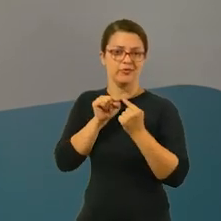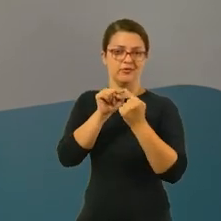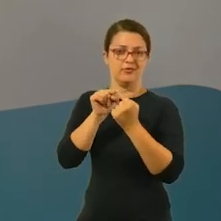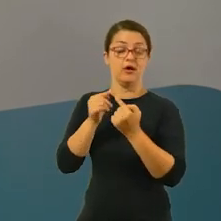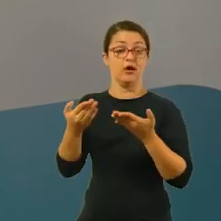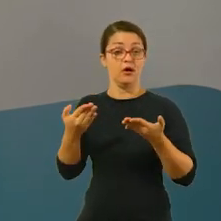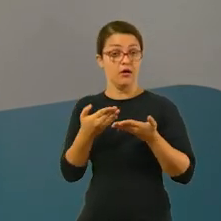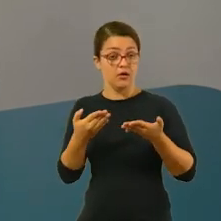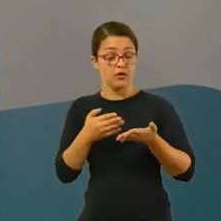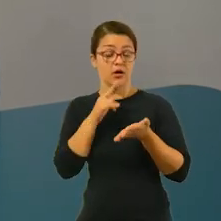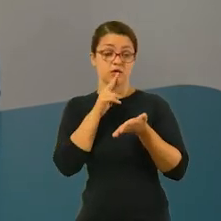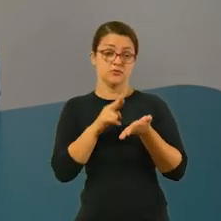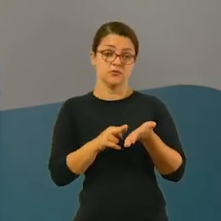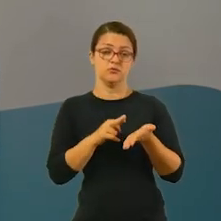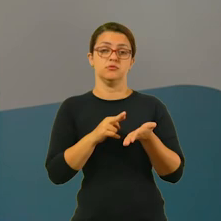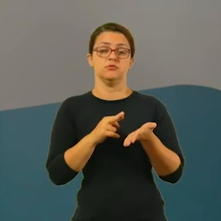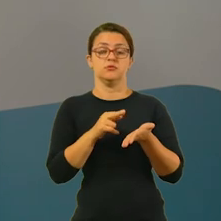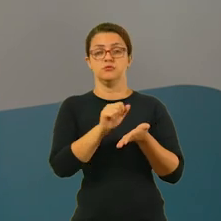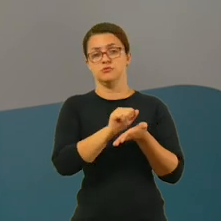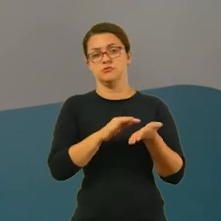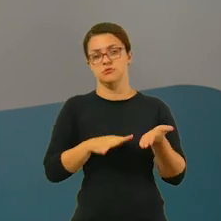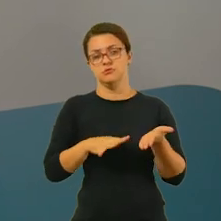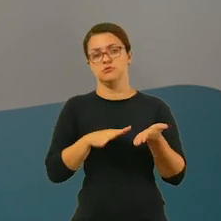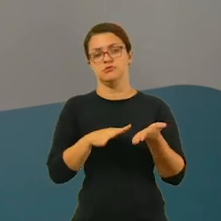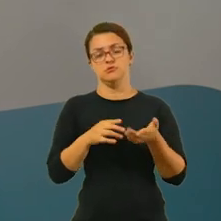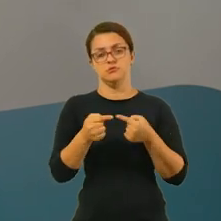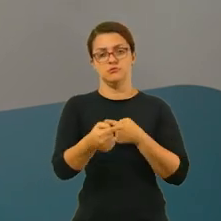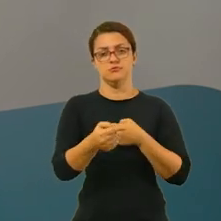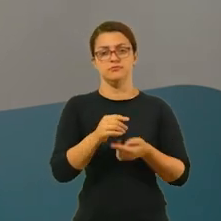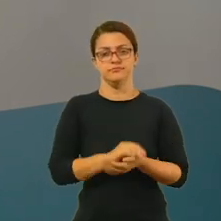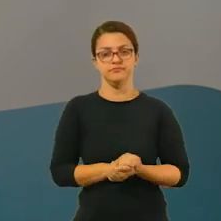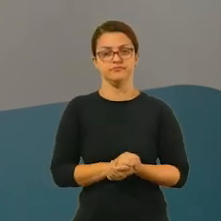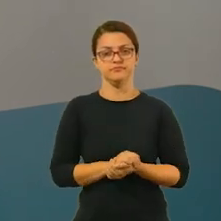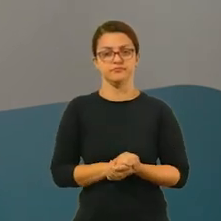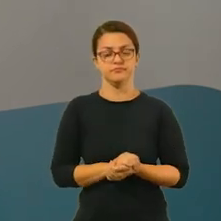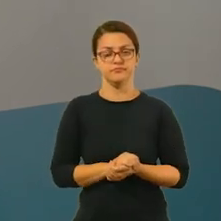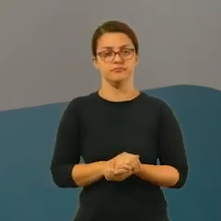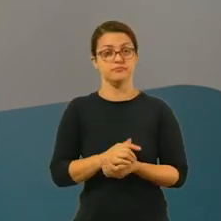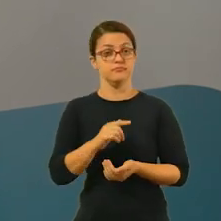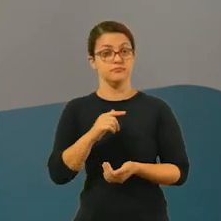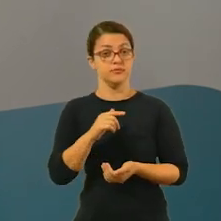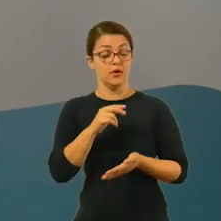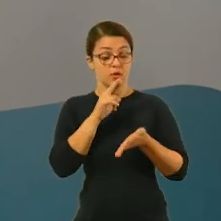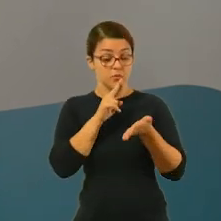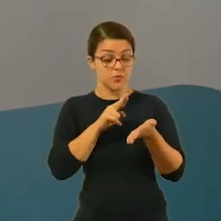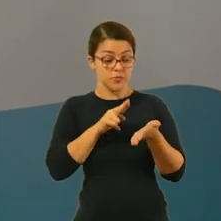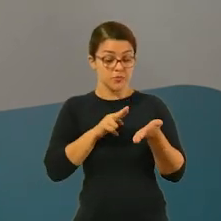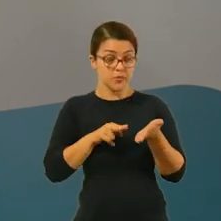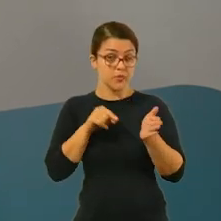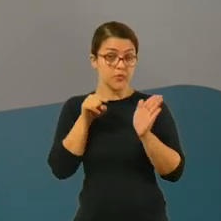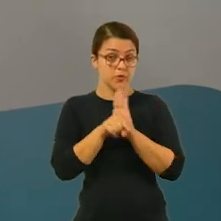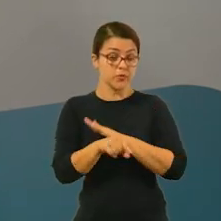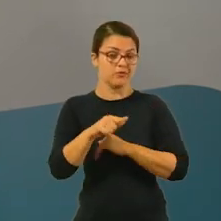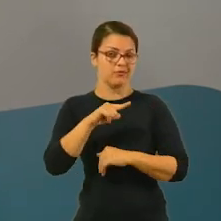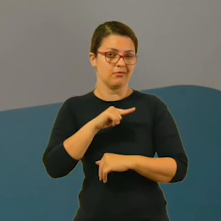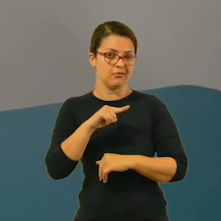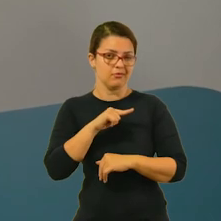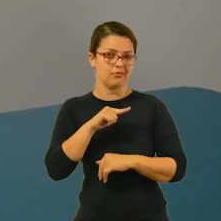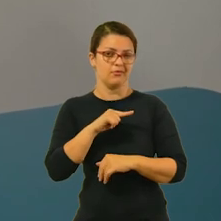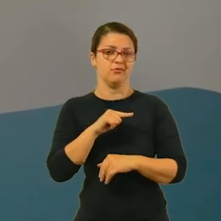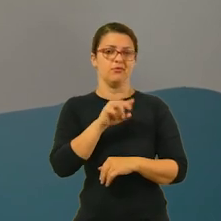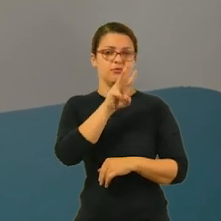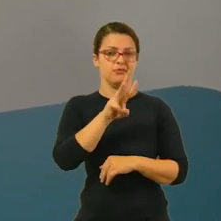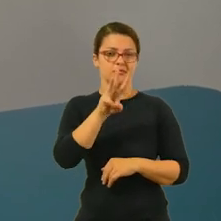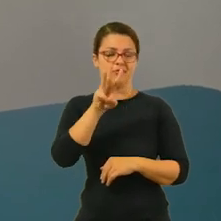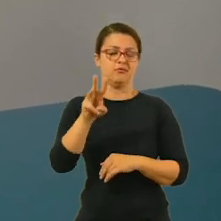pode realizar a atividade dessa semana. Então, na atividade dessa semana, vocês vão responder algumas questões que tem lá